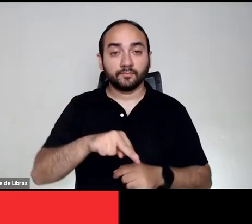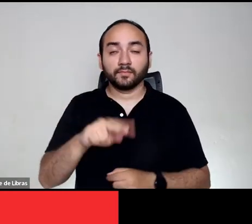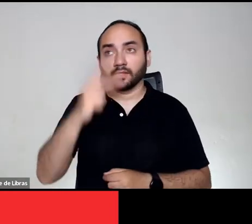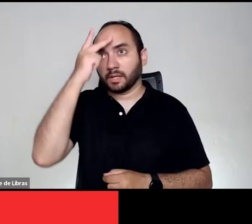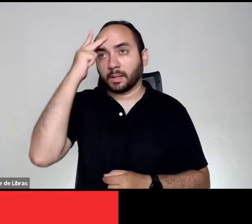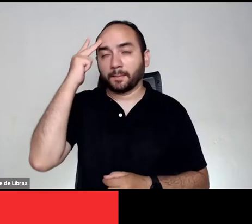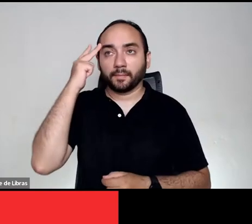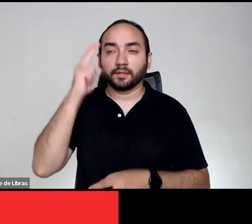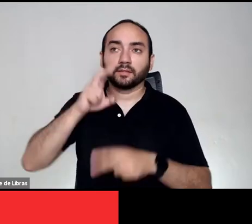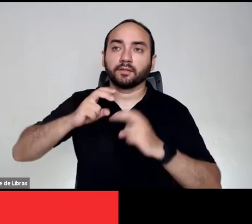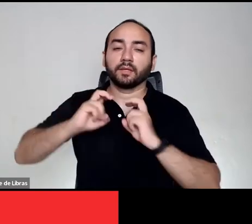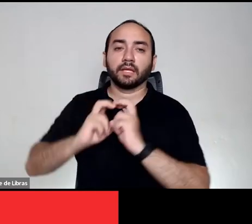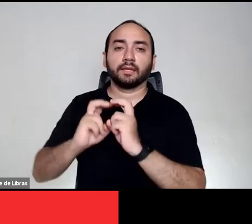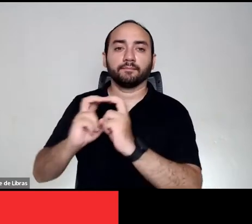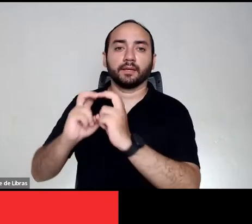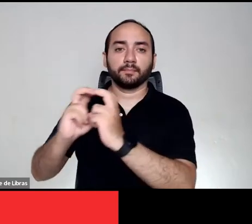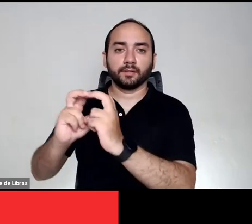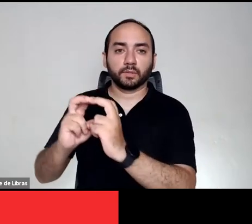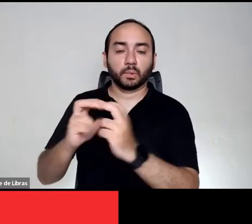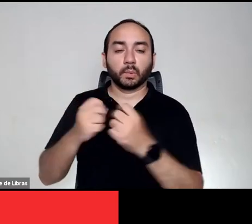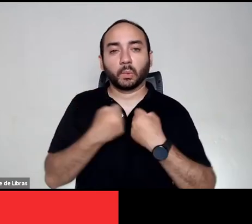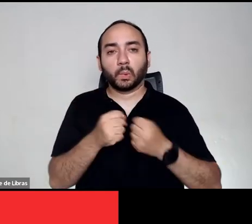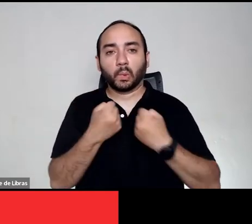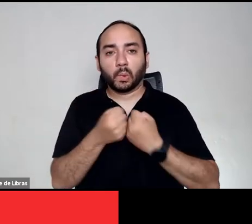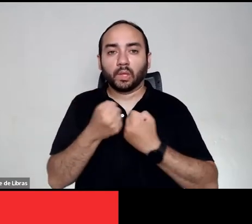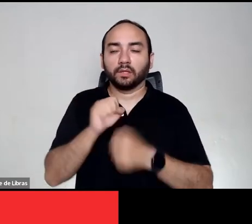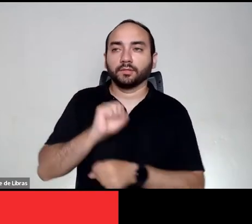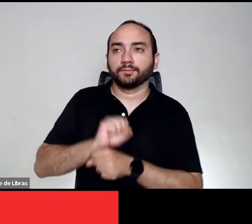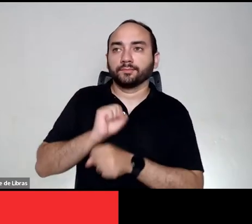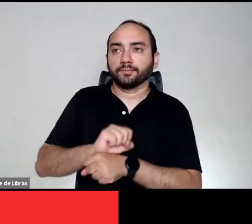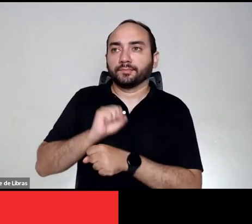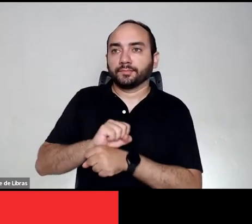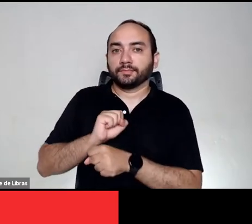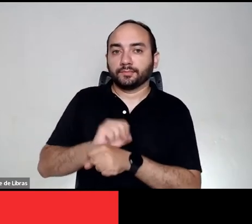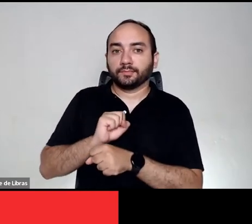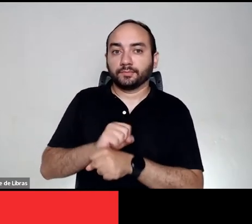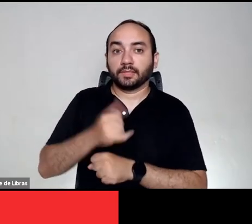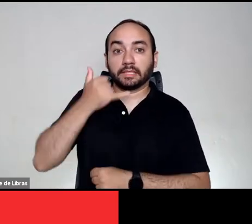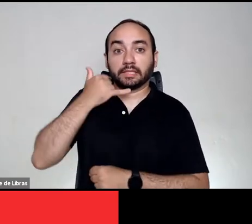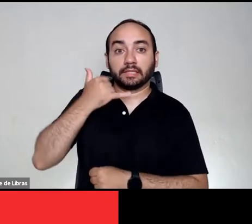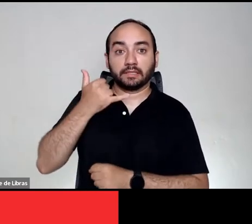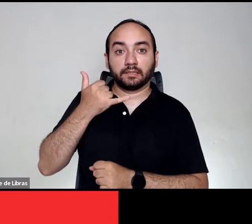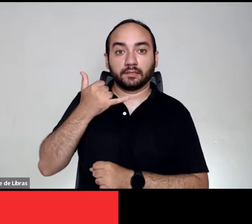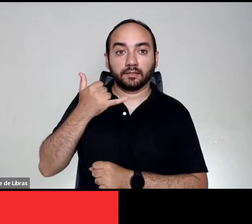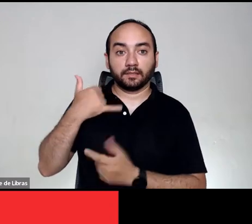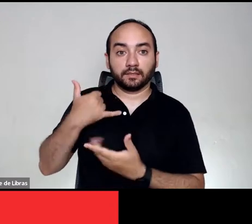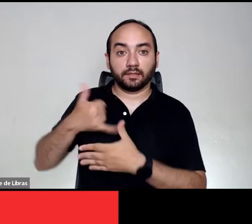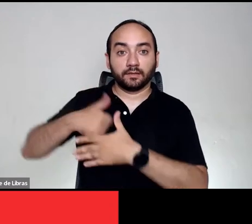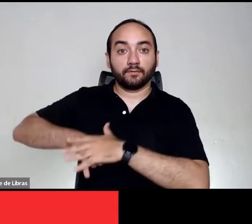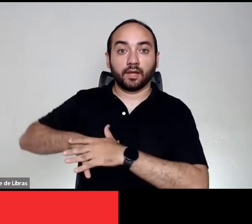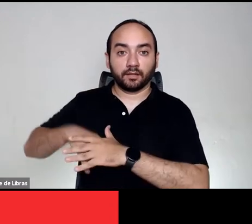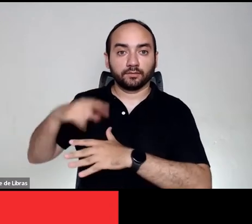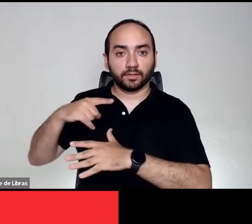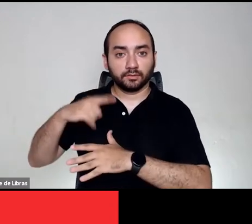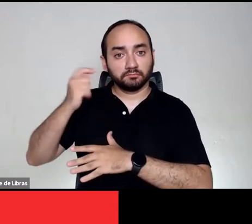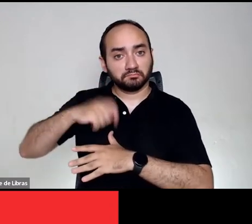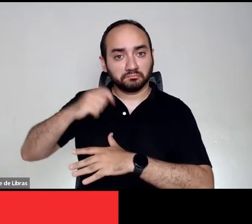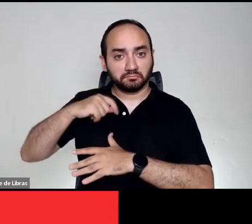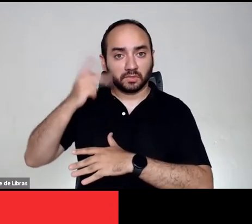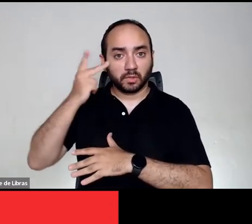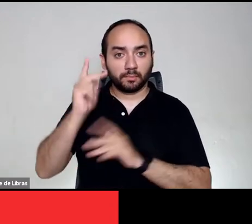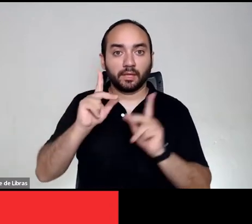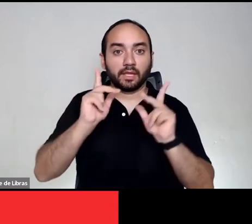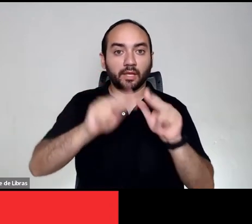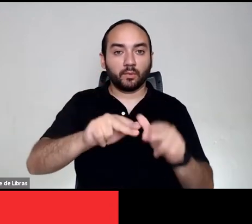no metrô, no ônibus, e vai poder esconder o celular, sim, porque ele fica em segundo plano, igual o Spotify,